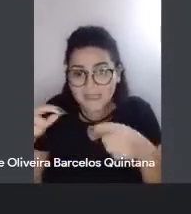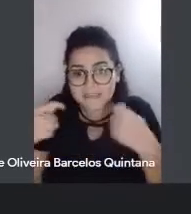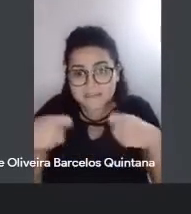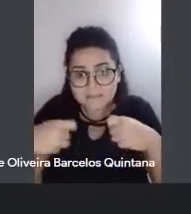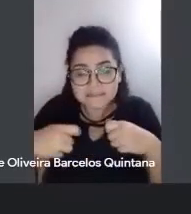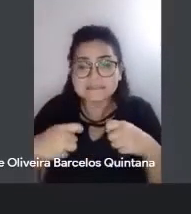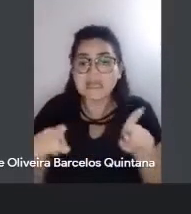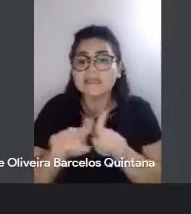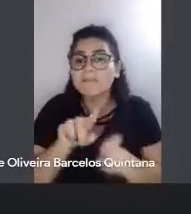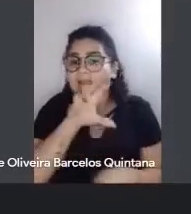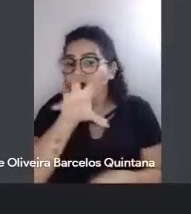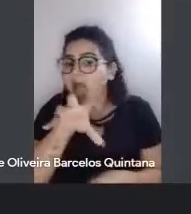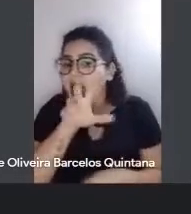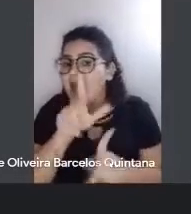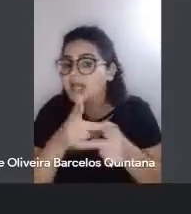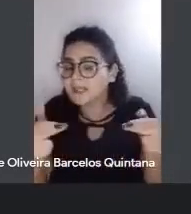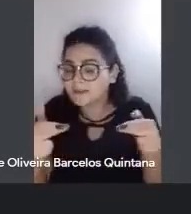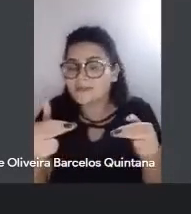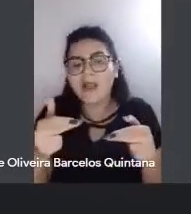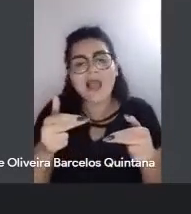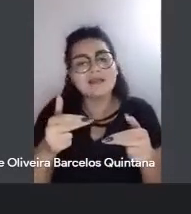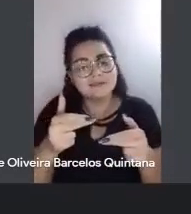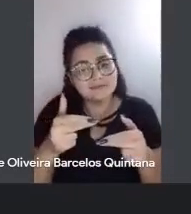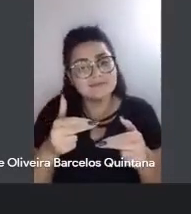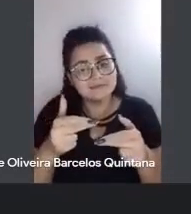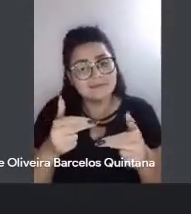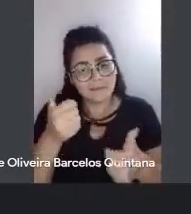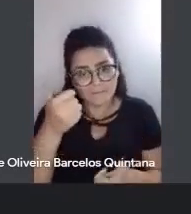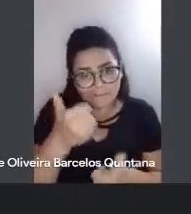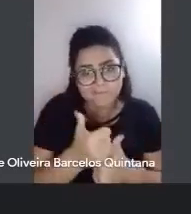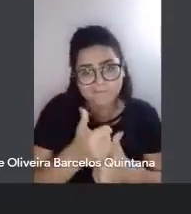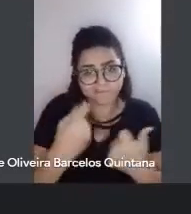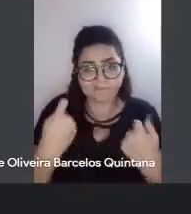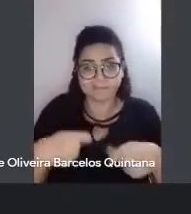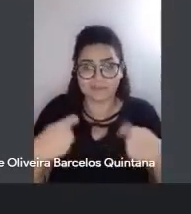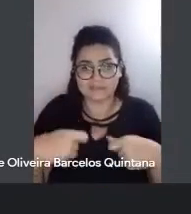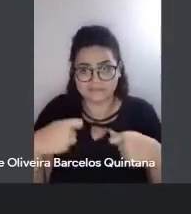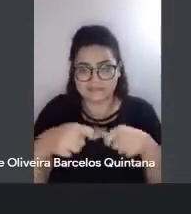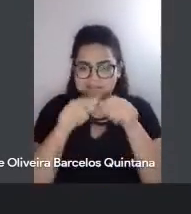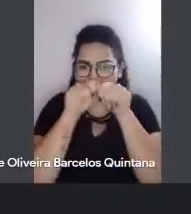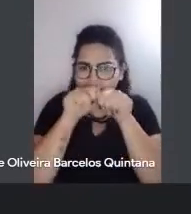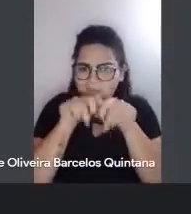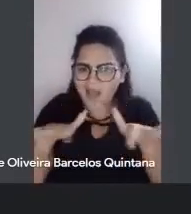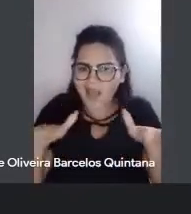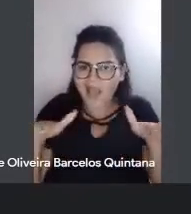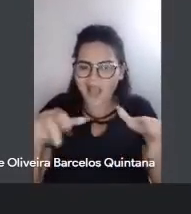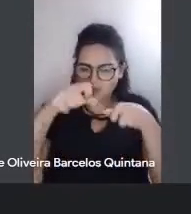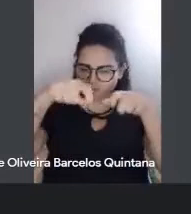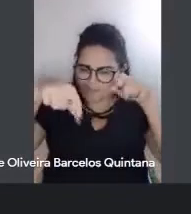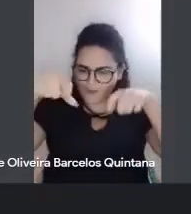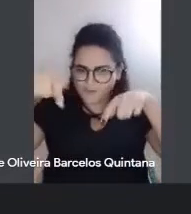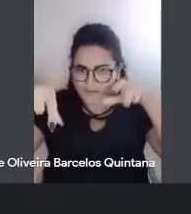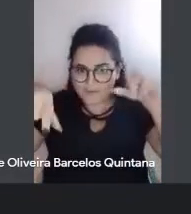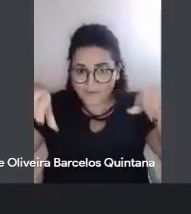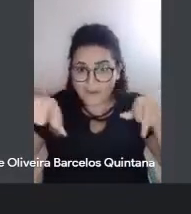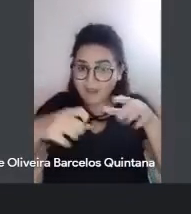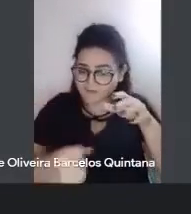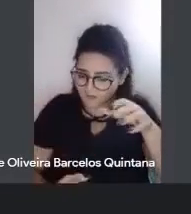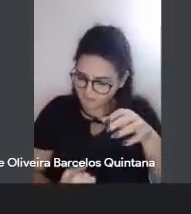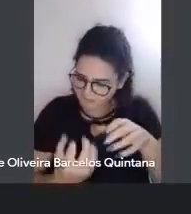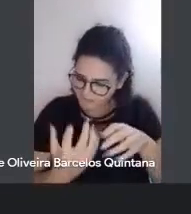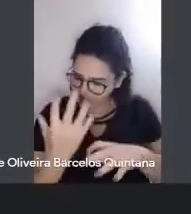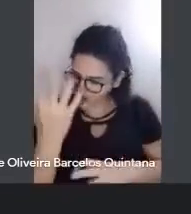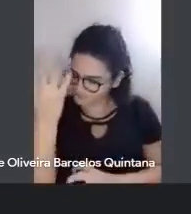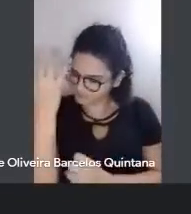que estão ali em volta, que vão se polinizar, porque senão não dá castanha, a castanha só dá se